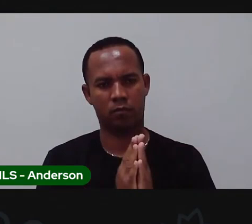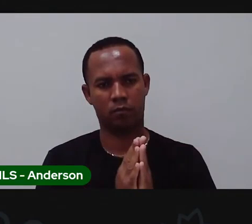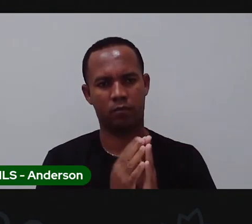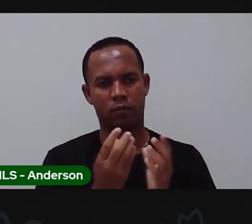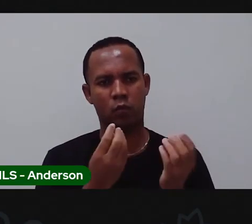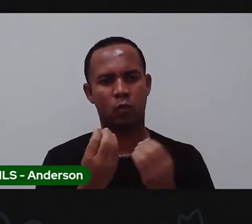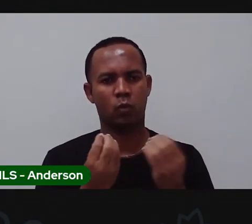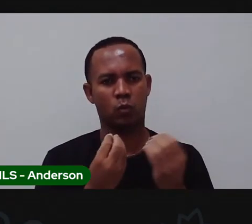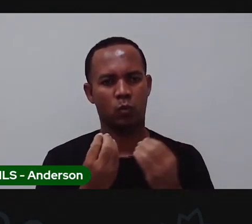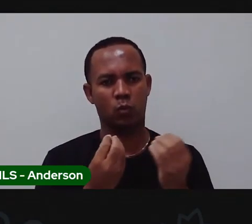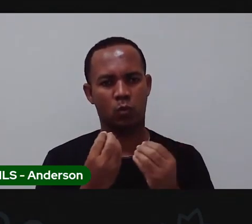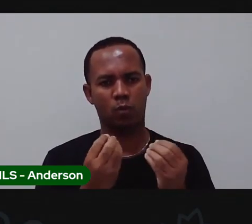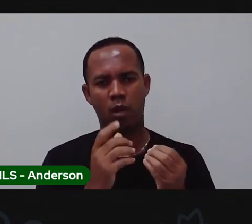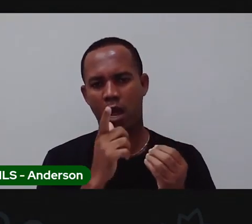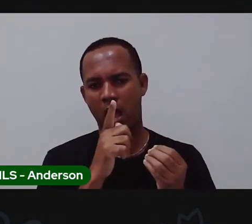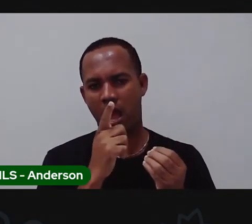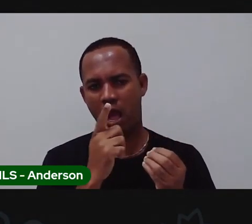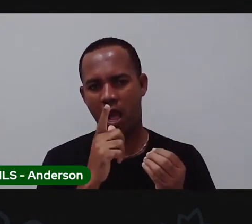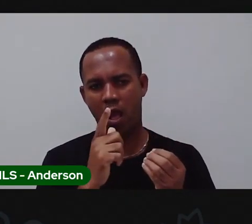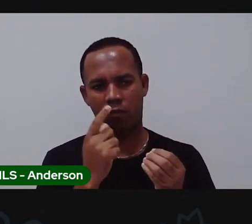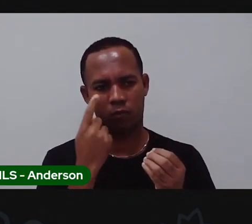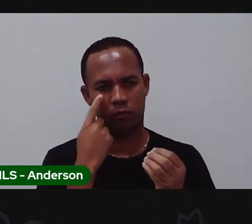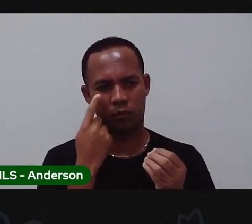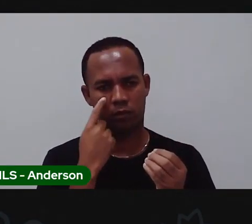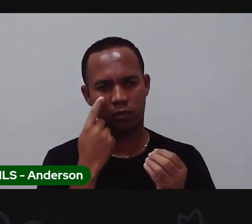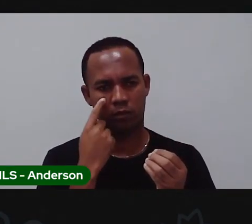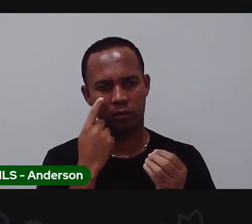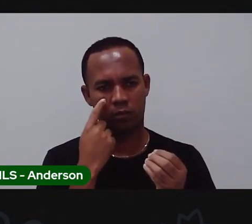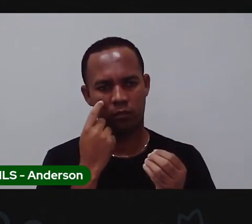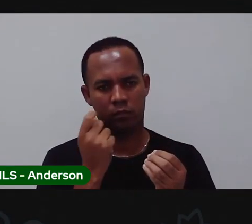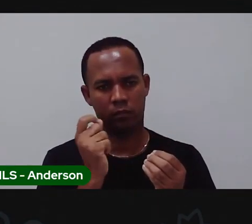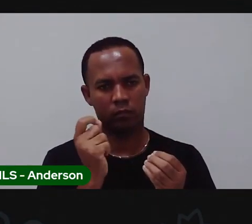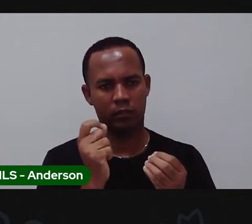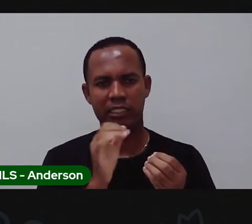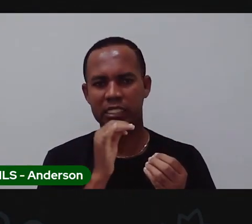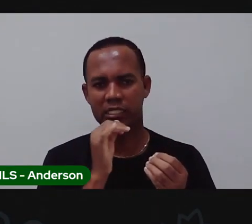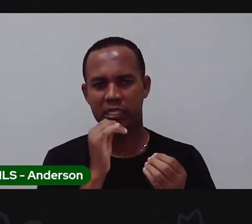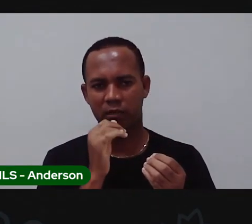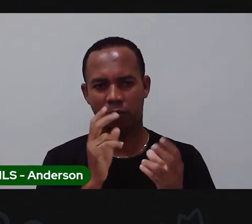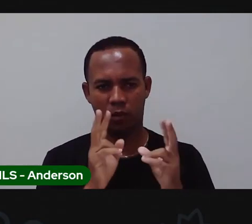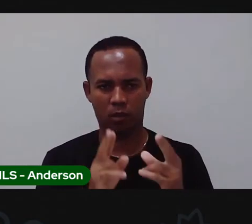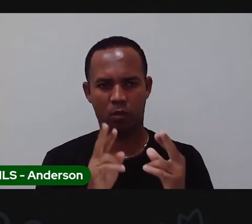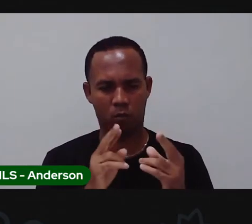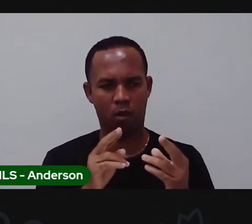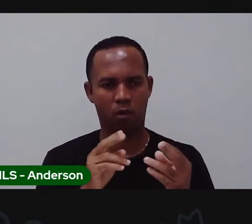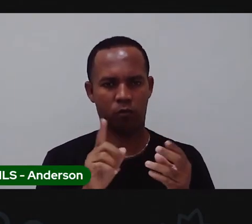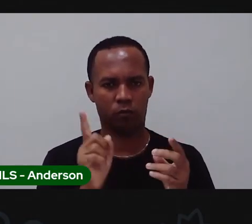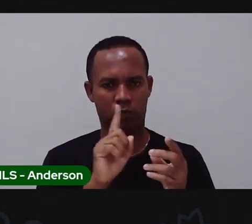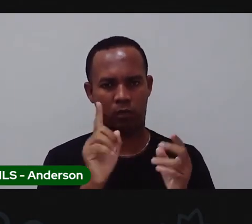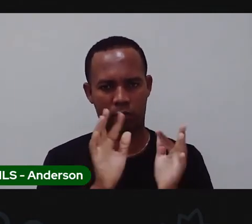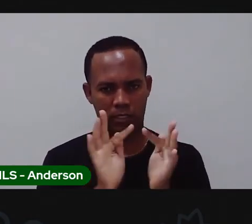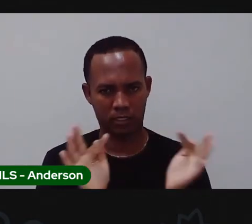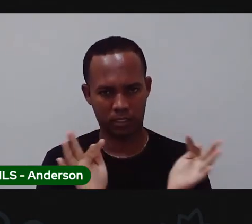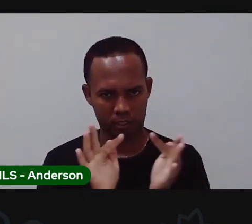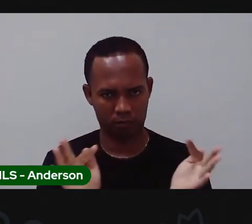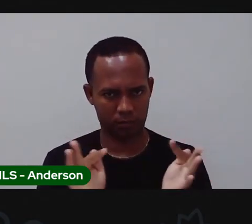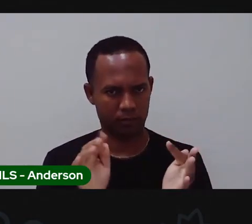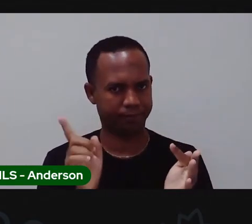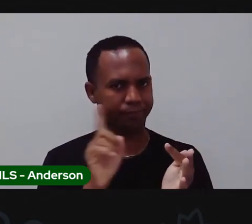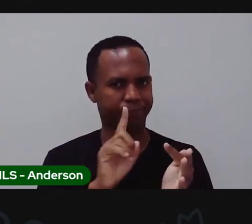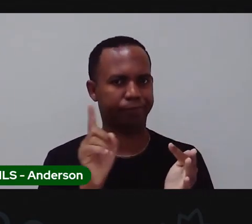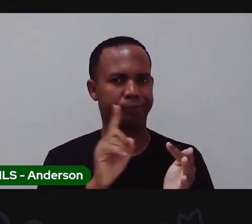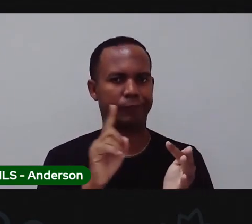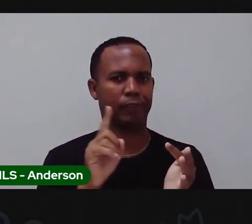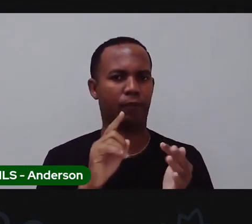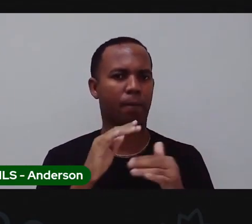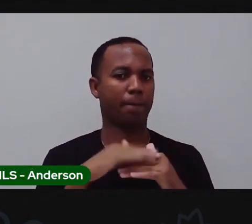como a água que foi filtrada que obviamente não é esse o processo né não é um processo tão simples que a embasa faz mas